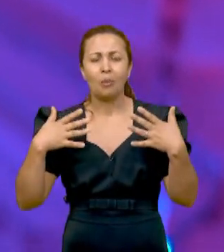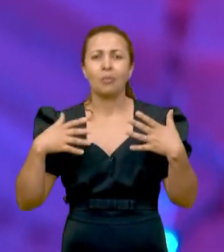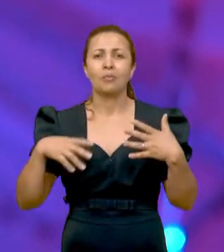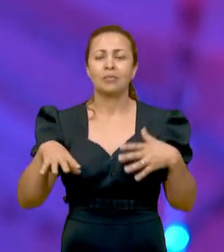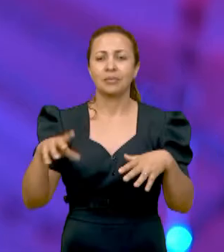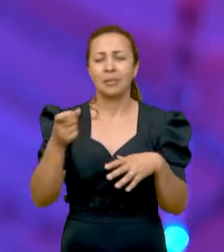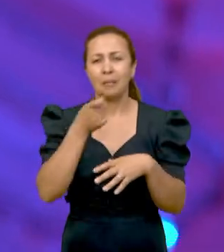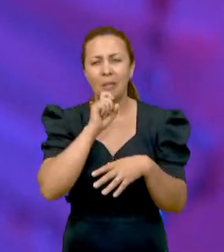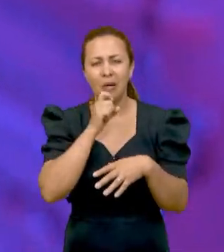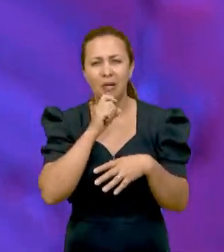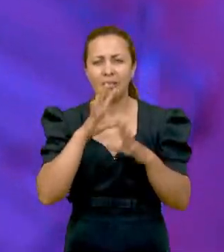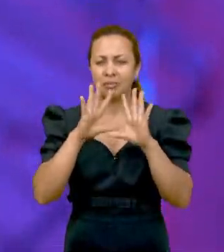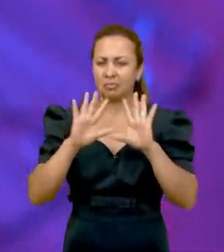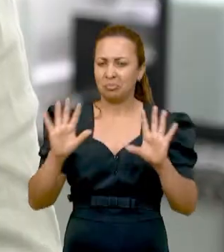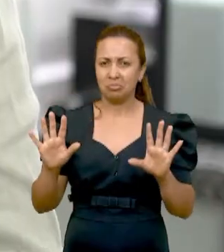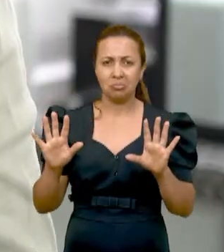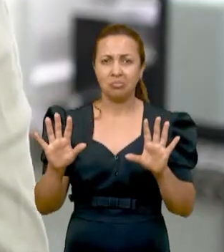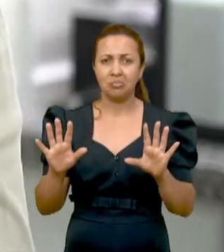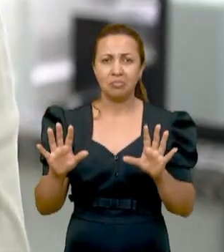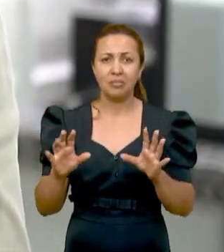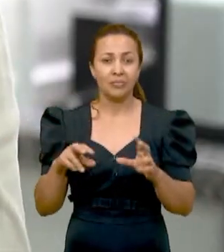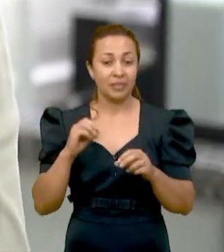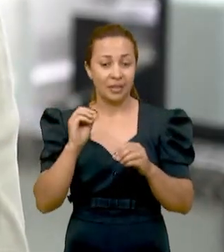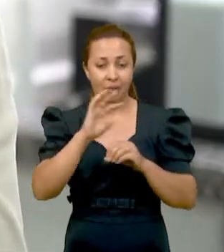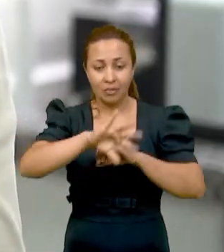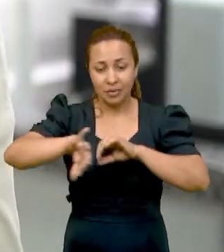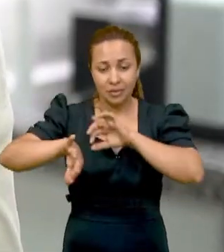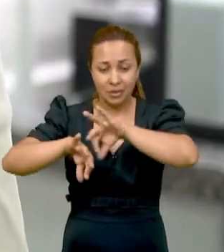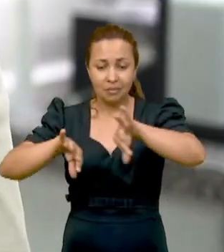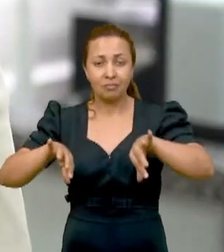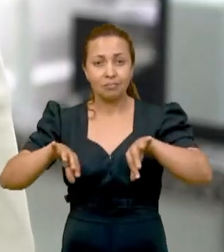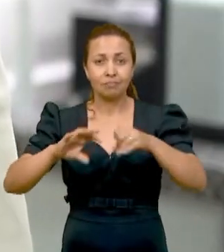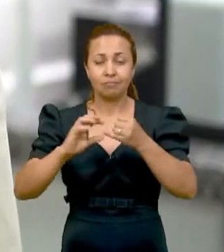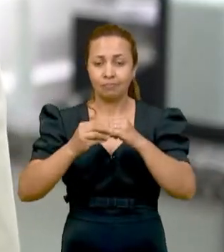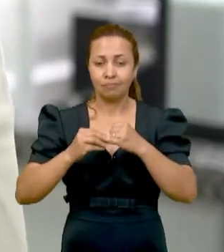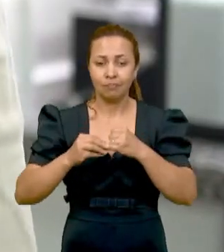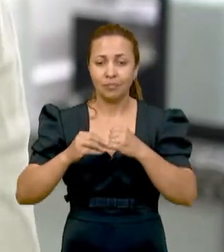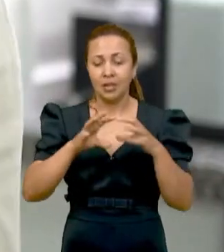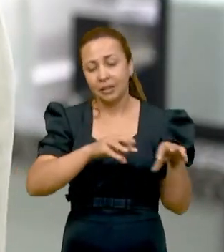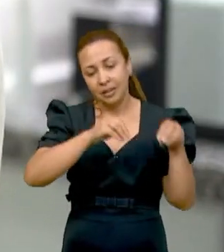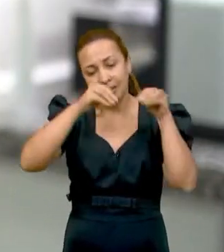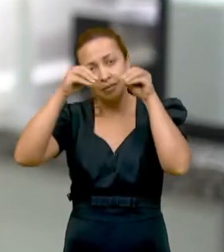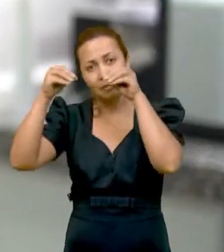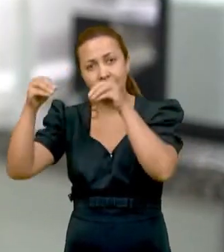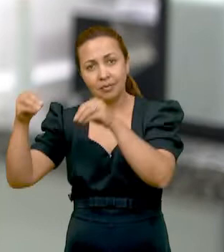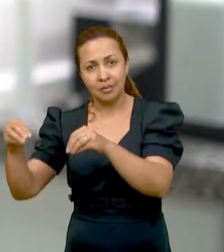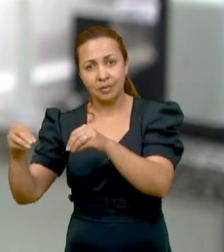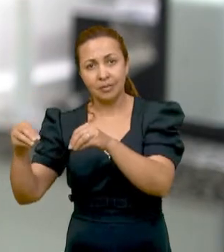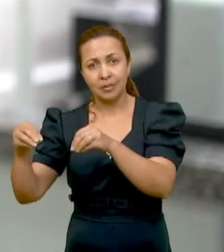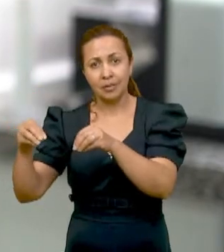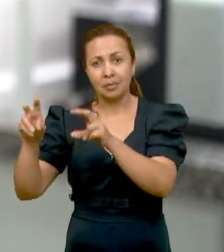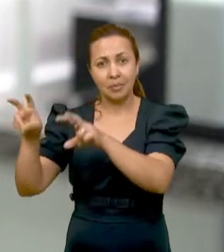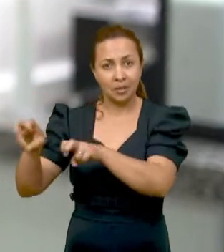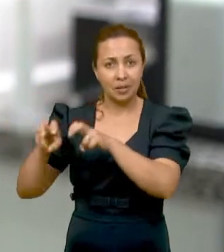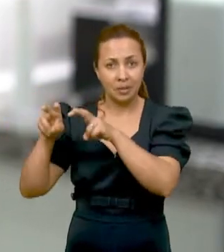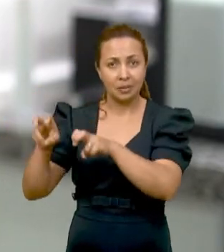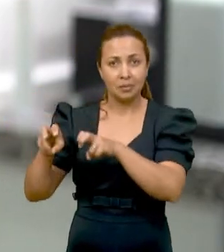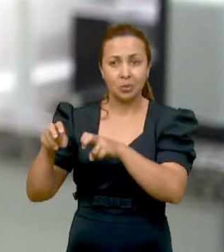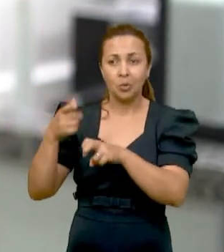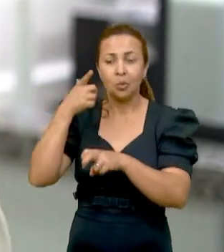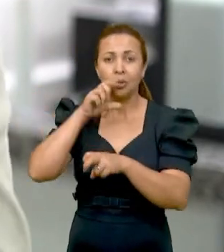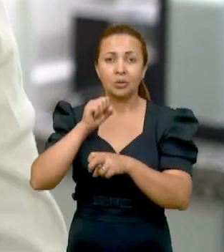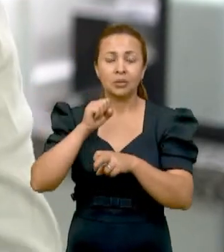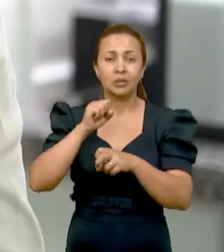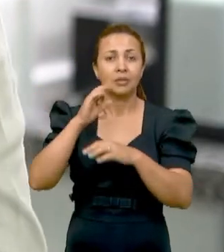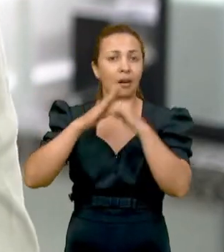relativa, ao selecionar esse material, levando esse material em nível de campo, a gente consegue